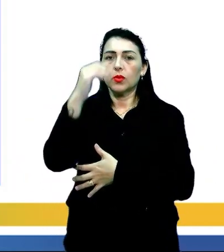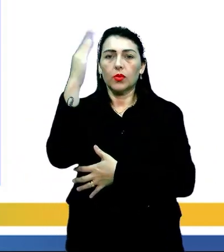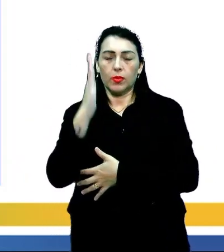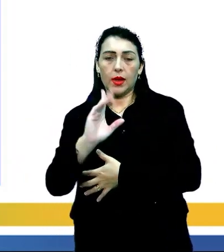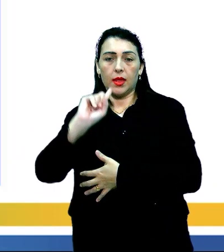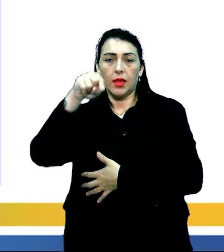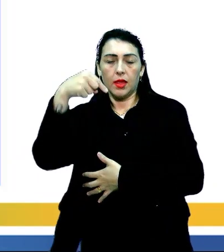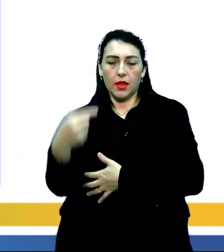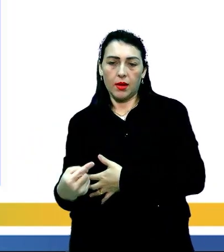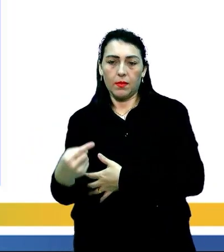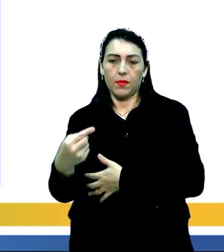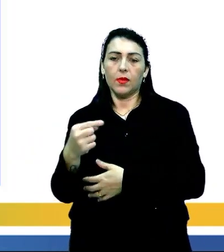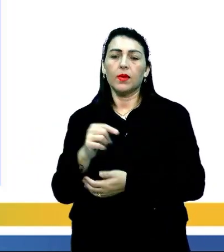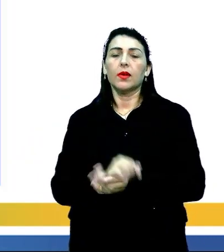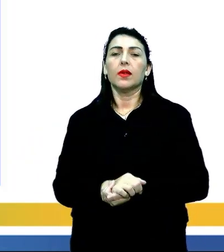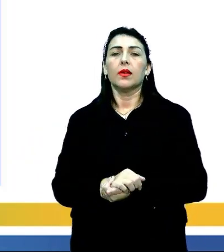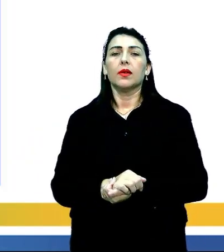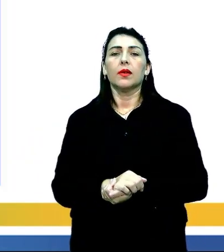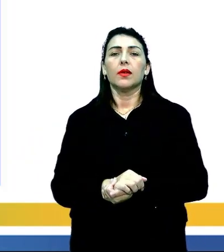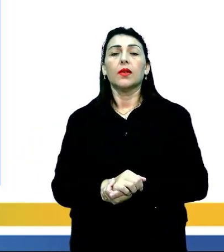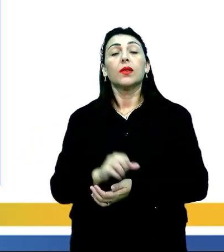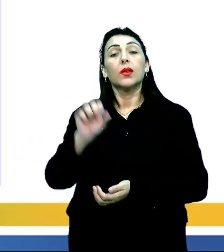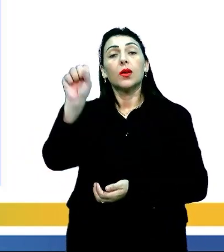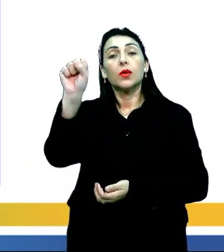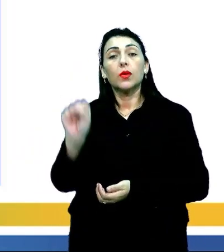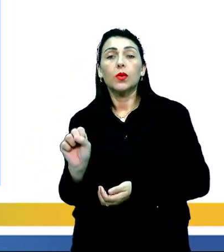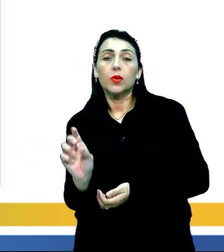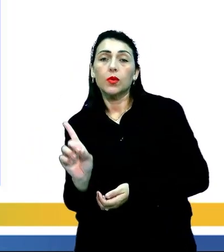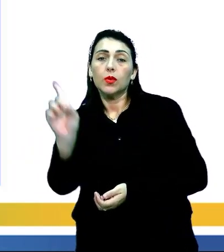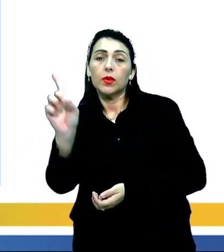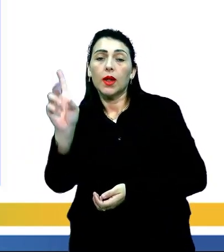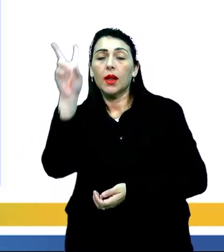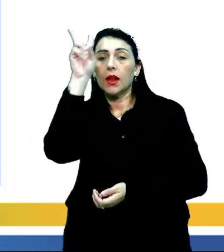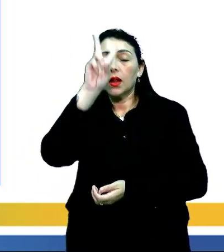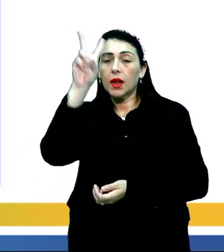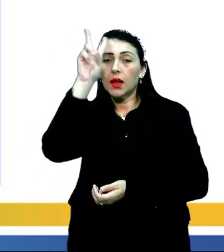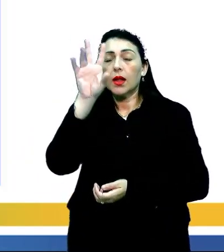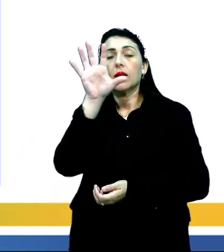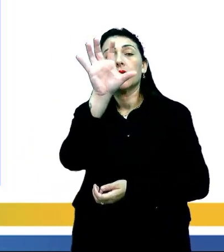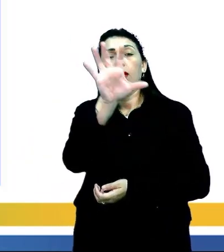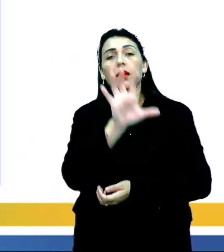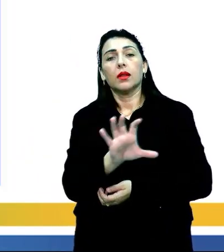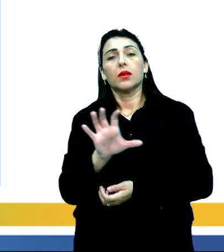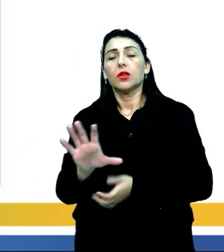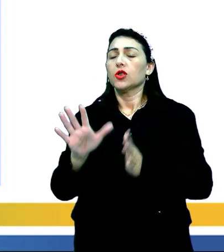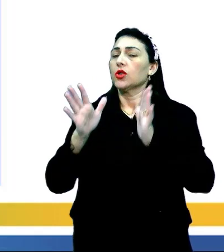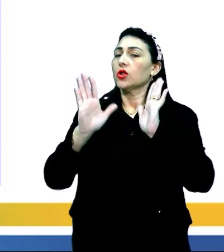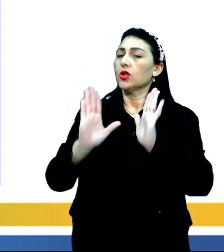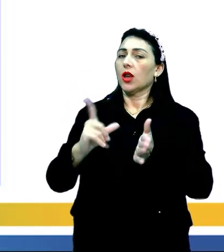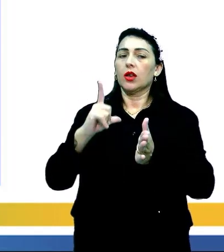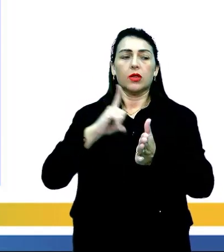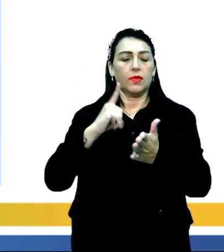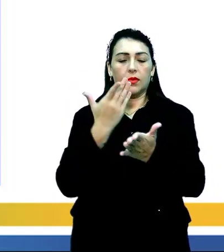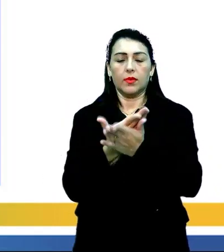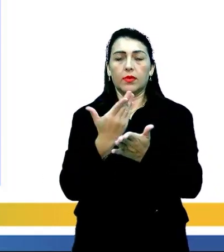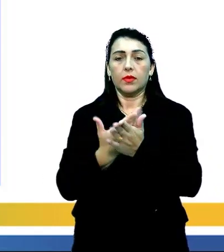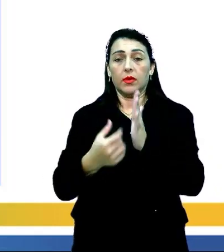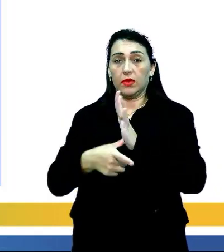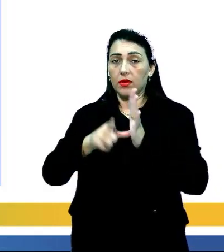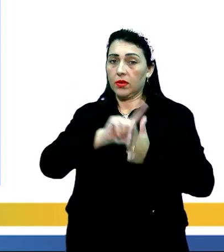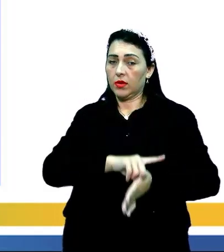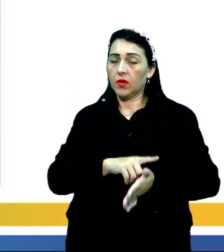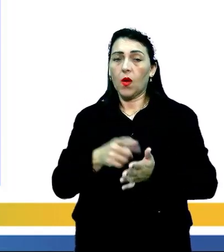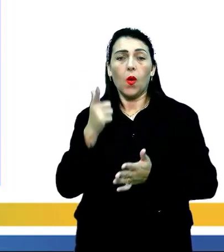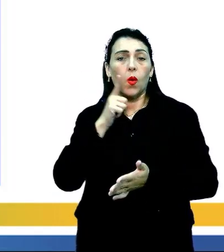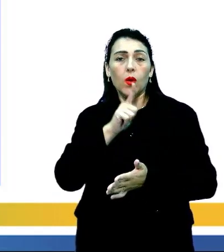ali após a região sudeste, lembrando que sobre as regiões, nós já tivemos uma aula anterior, então